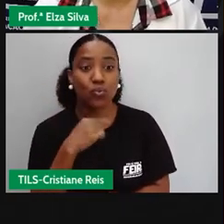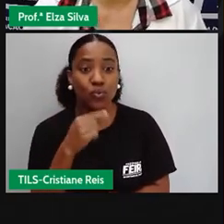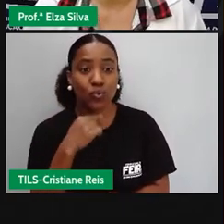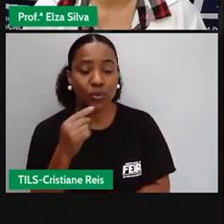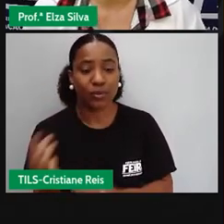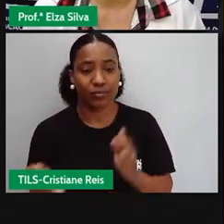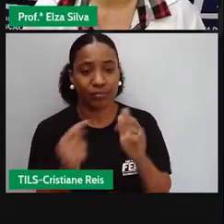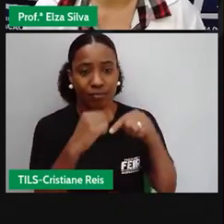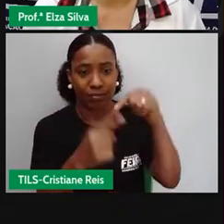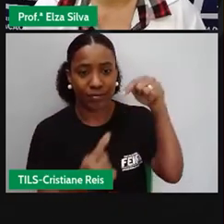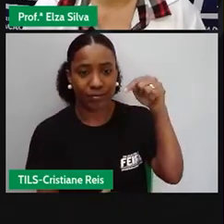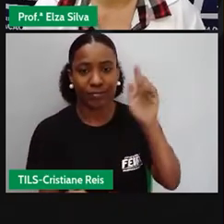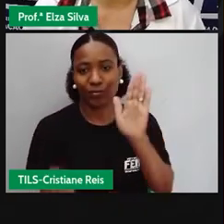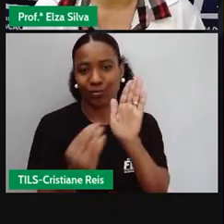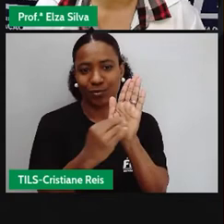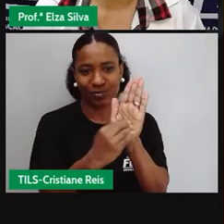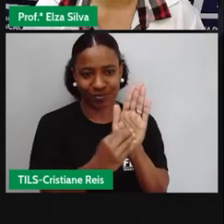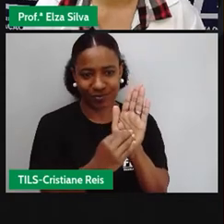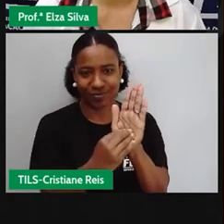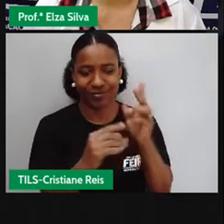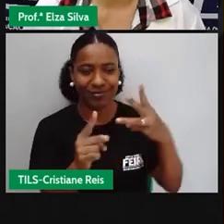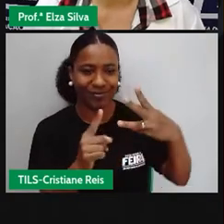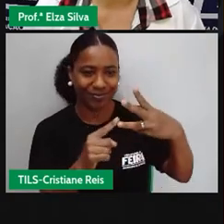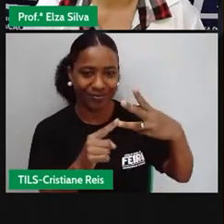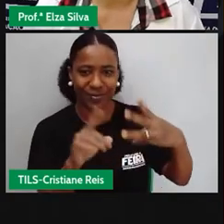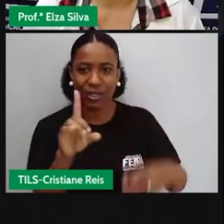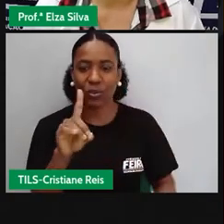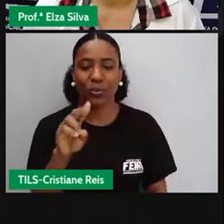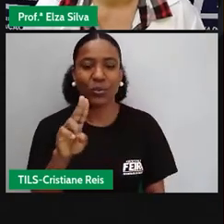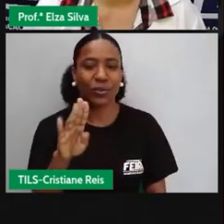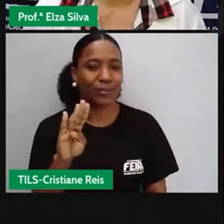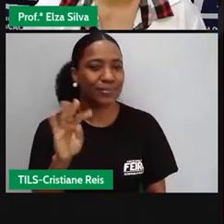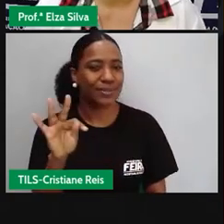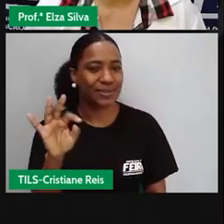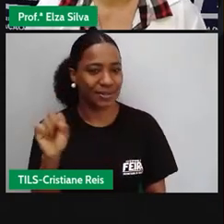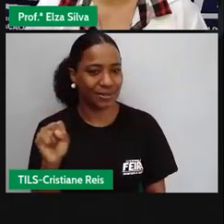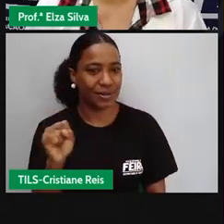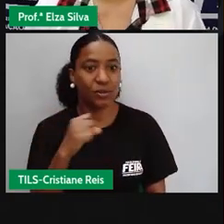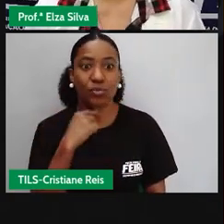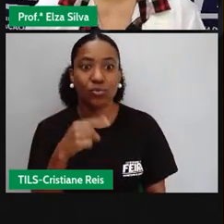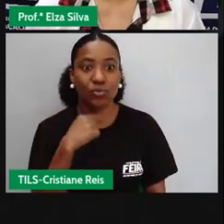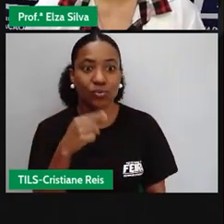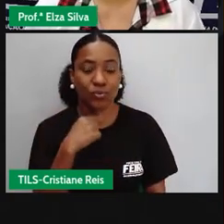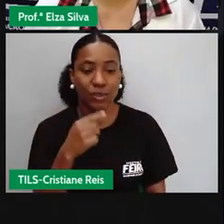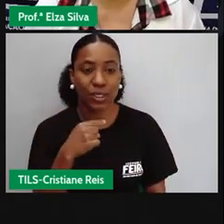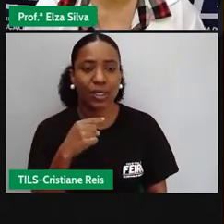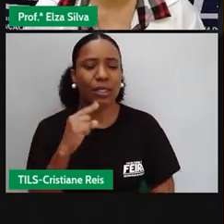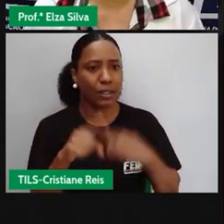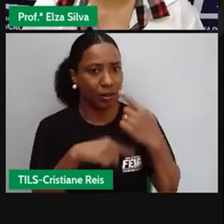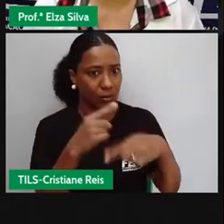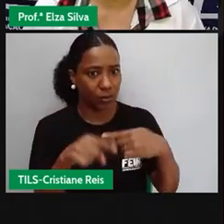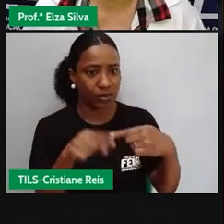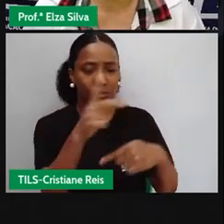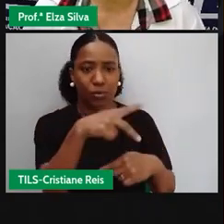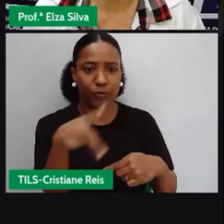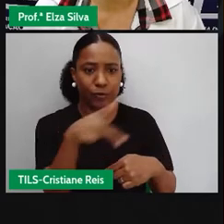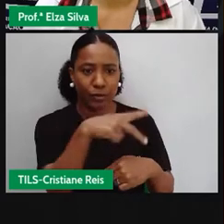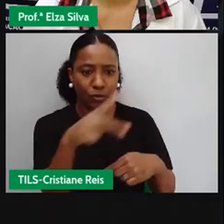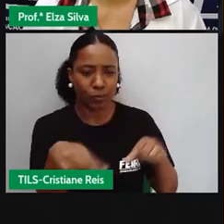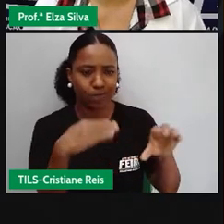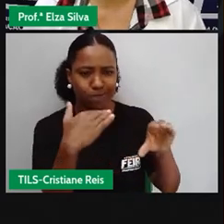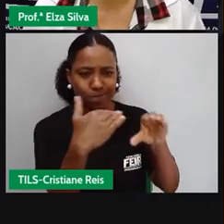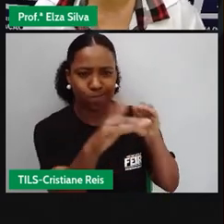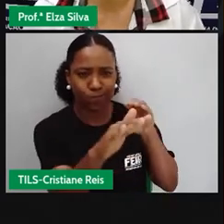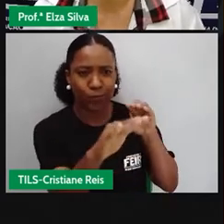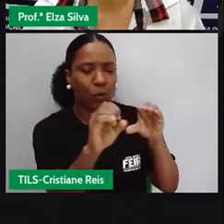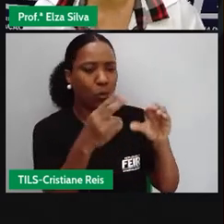escreve seu caderno com o título DOCS, dúvidas. E na primeira oportunidade que você tiver com o seu professor